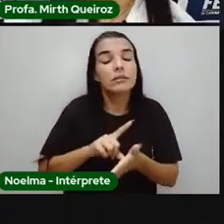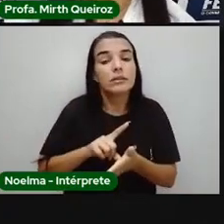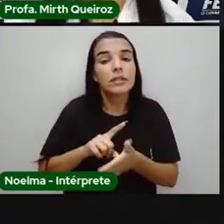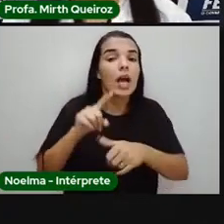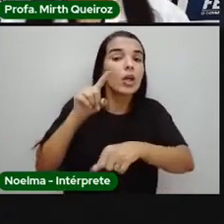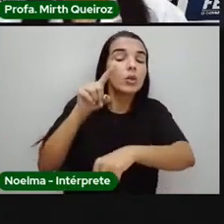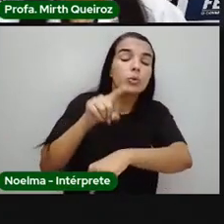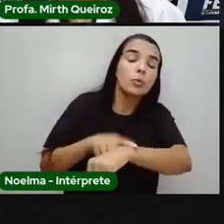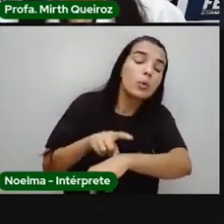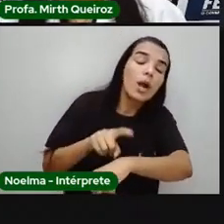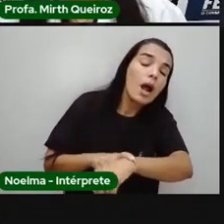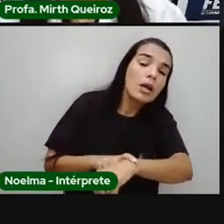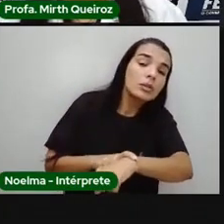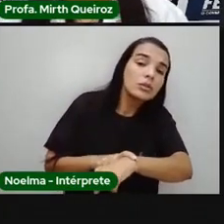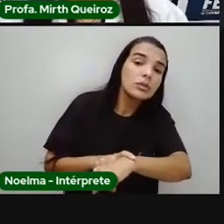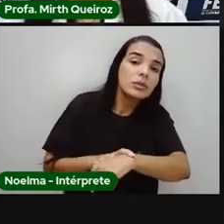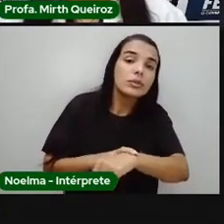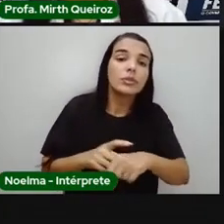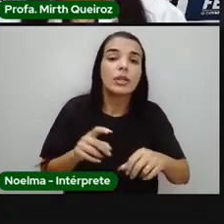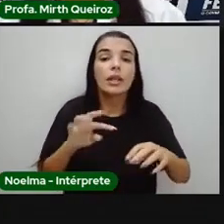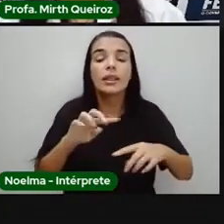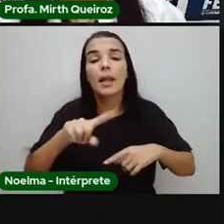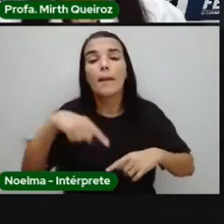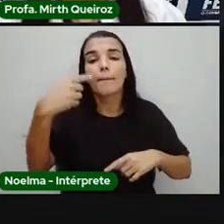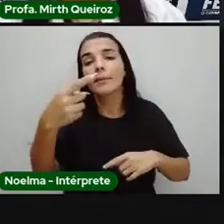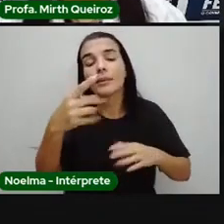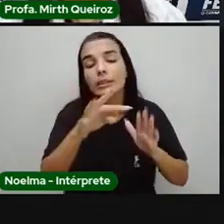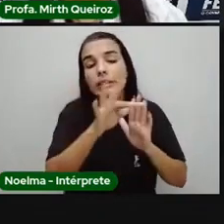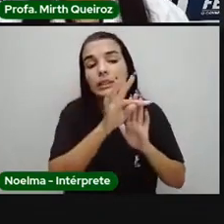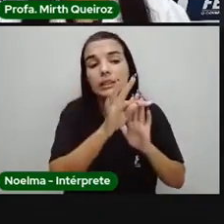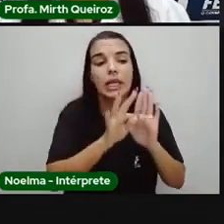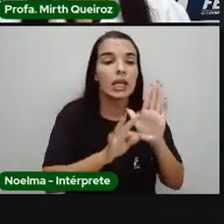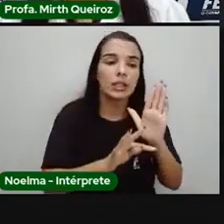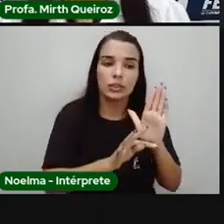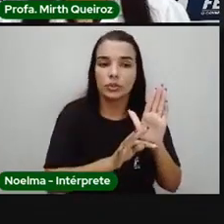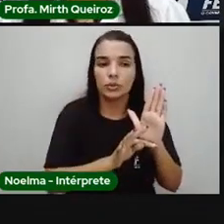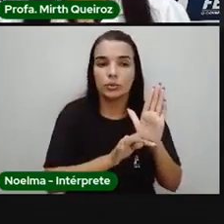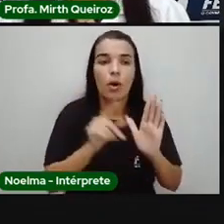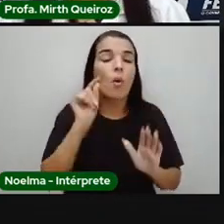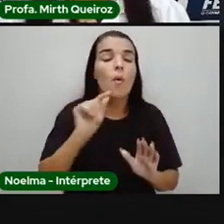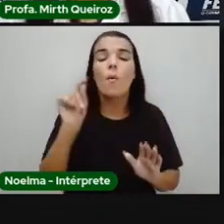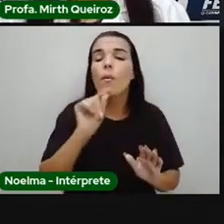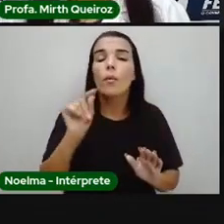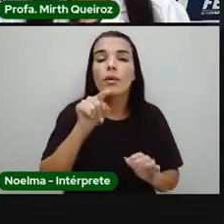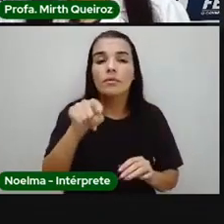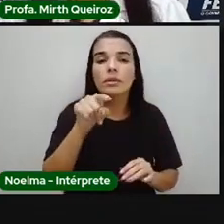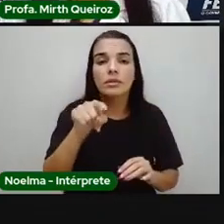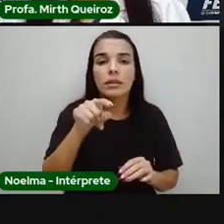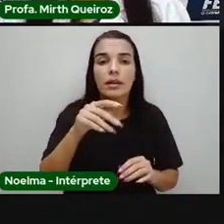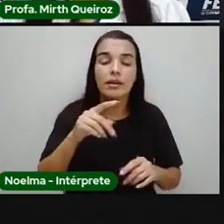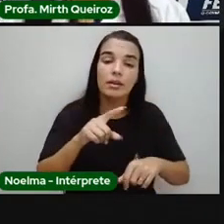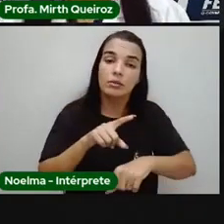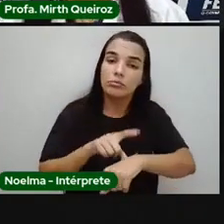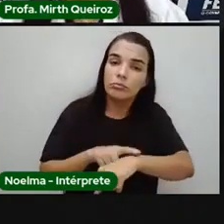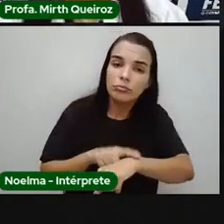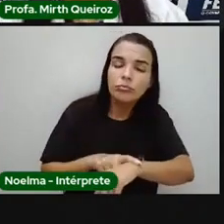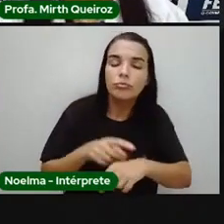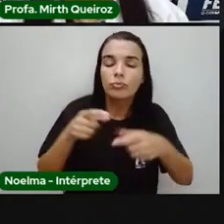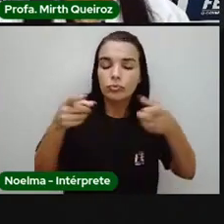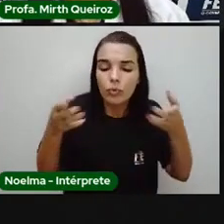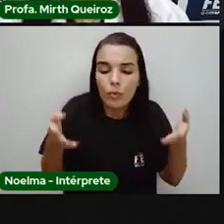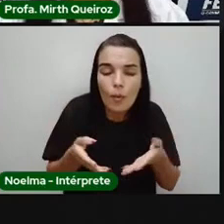livro ou ler um texto, um informativo, um jornal? O que vocês vão fazer durante a